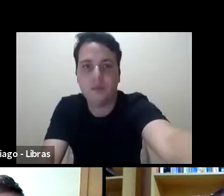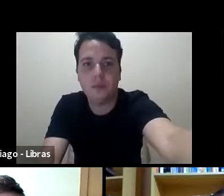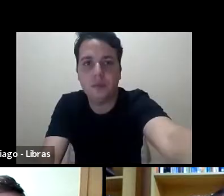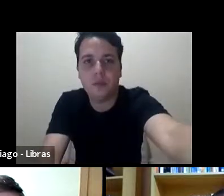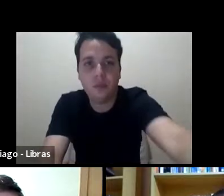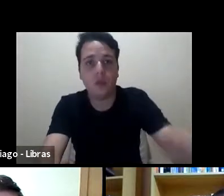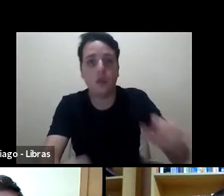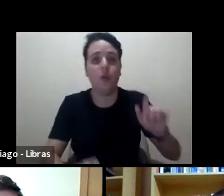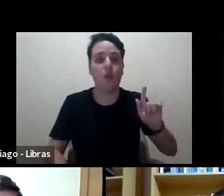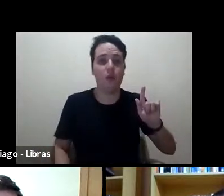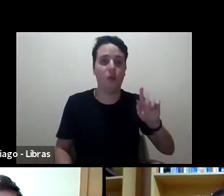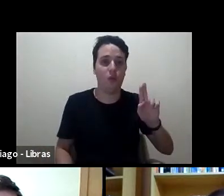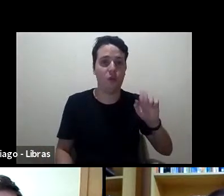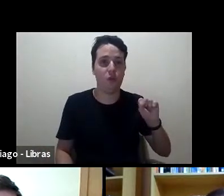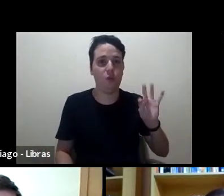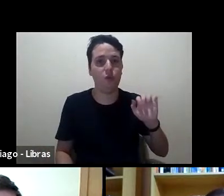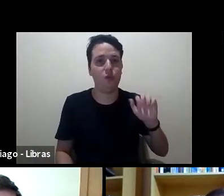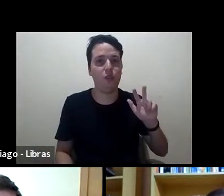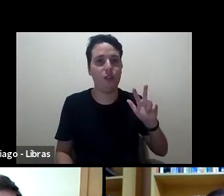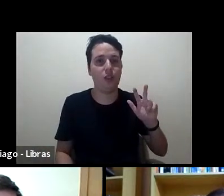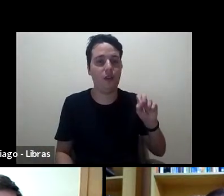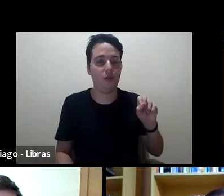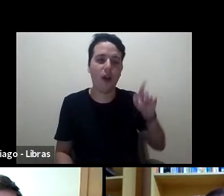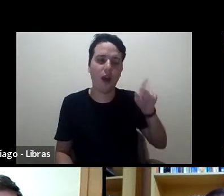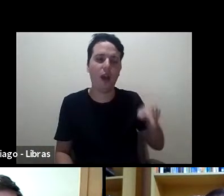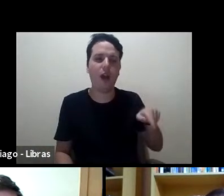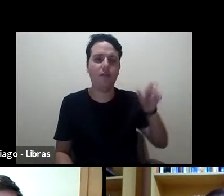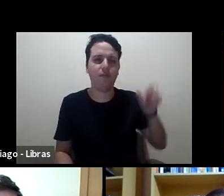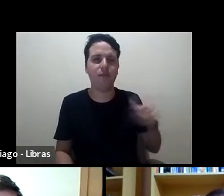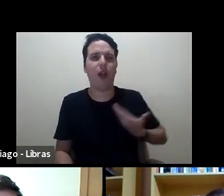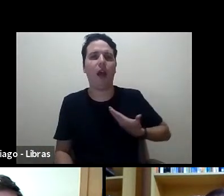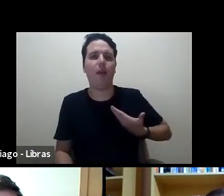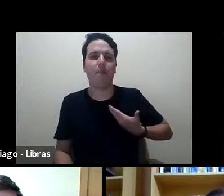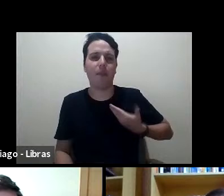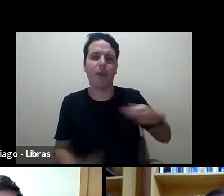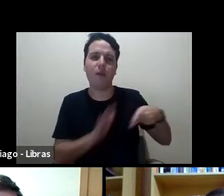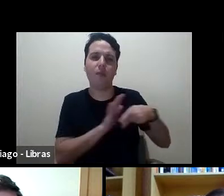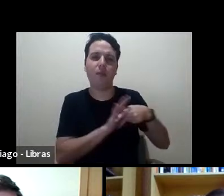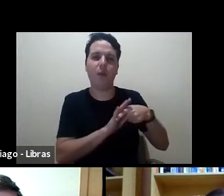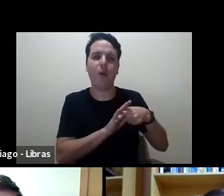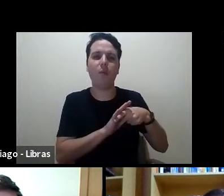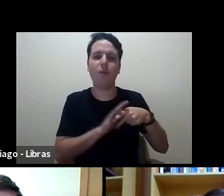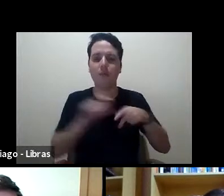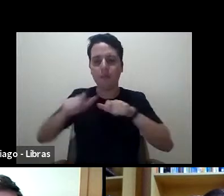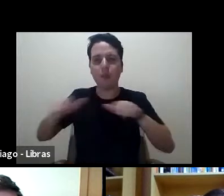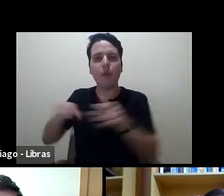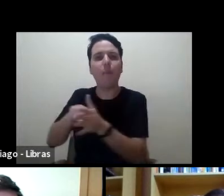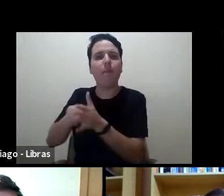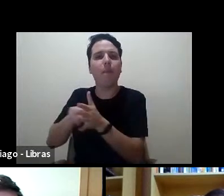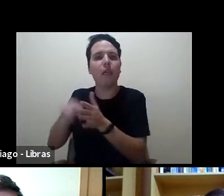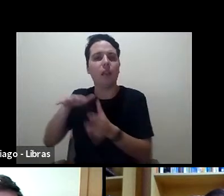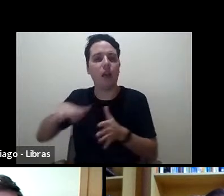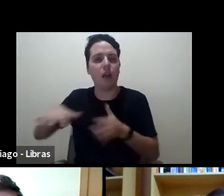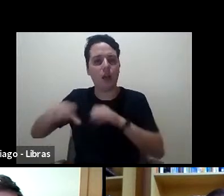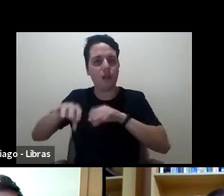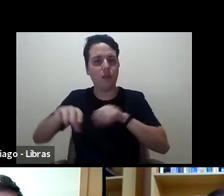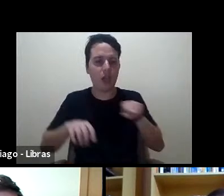brasileiros pesquisadores em educação, a quem ele tem sempre acolhido, orientado e incentivado.